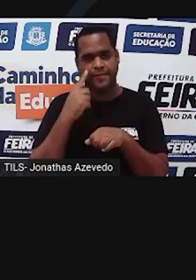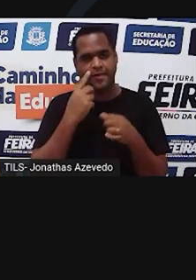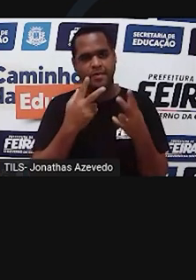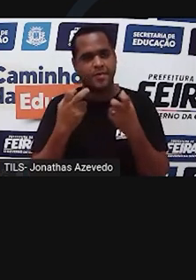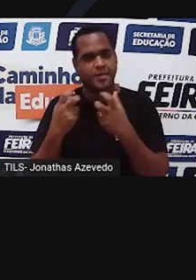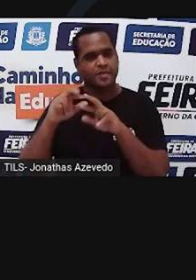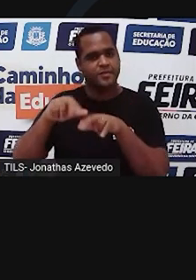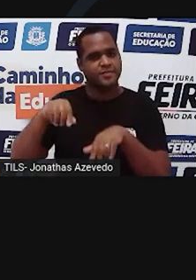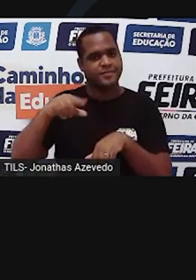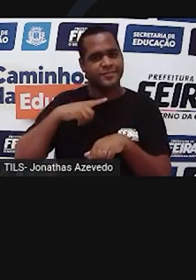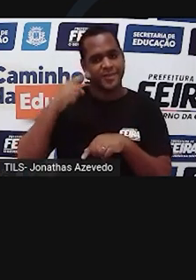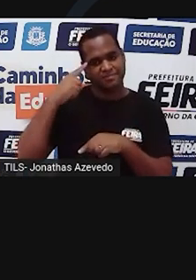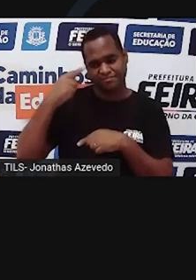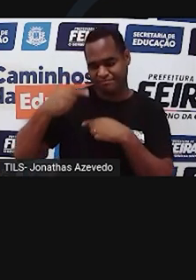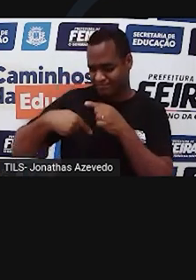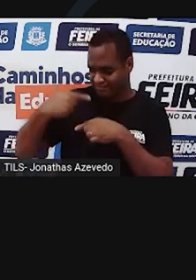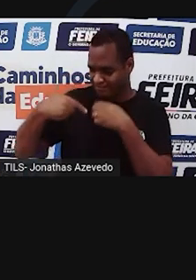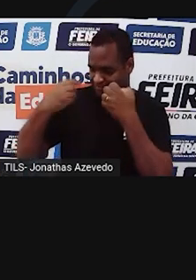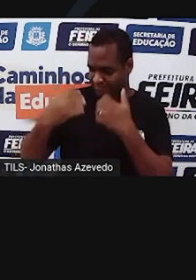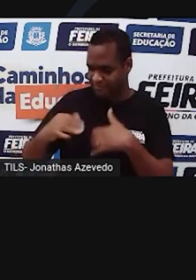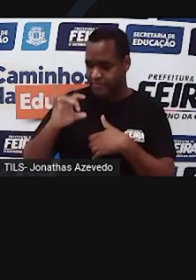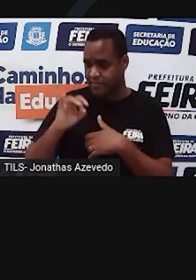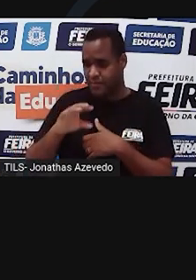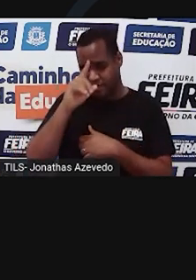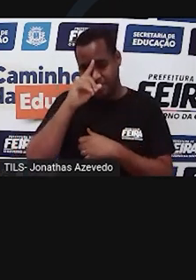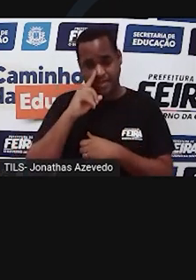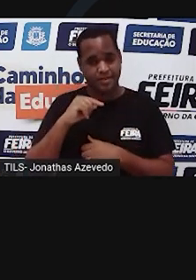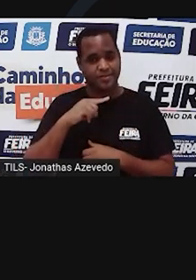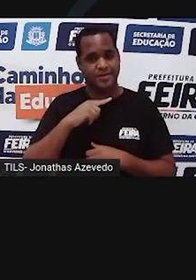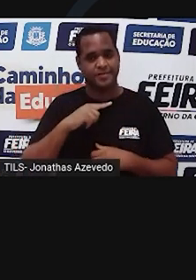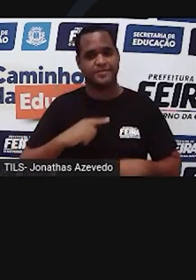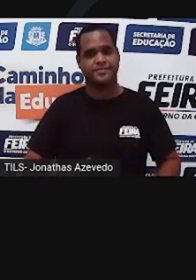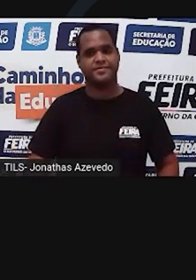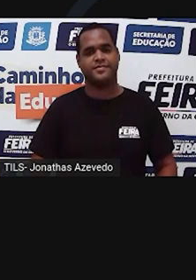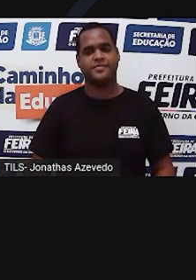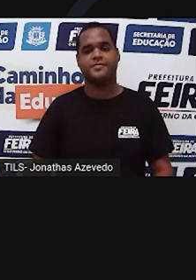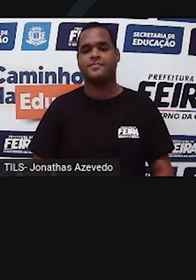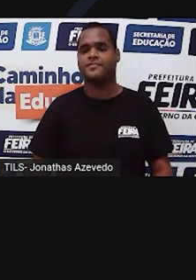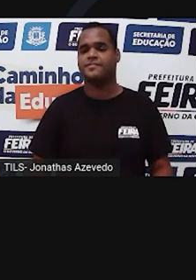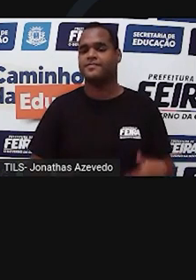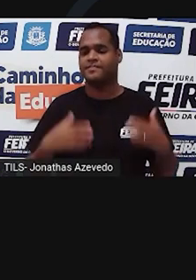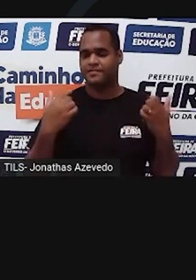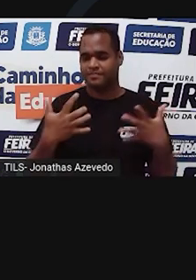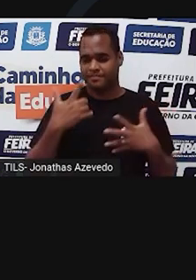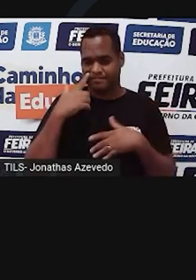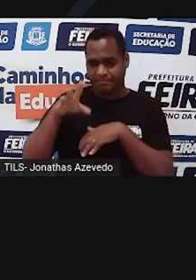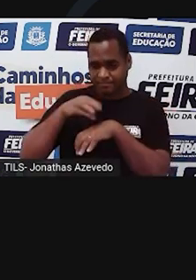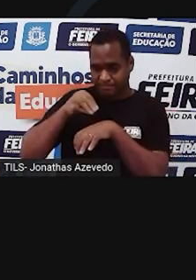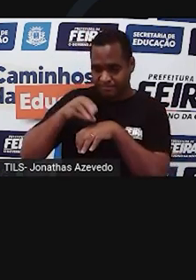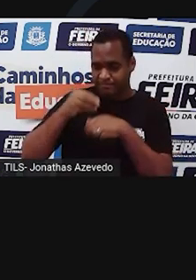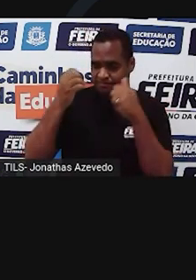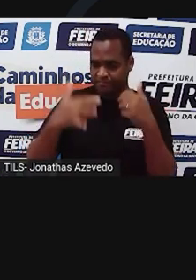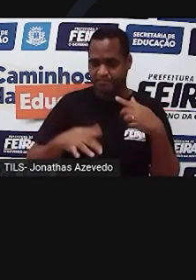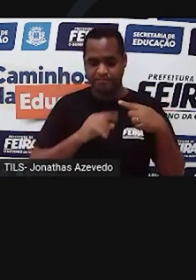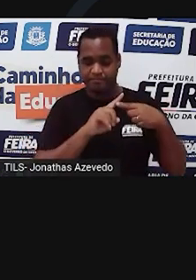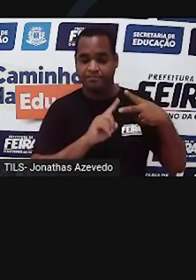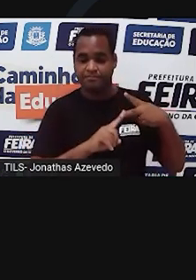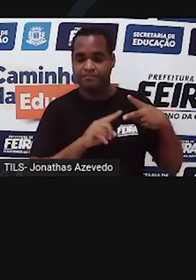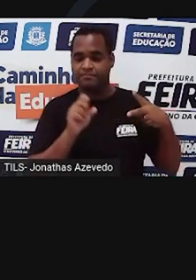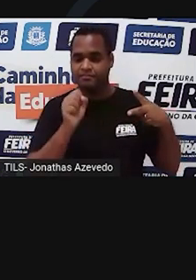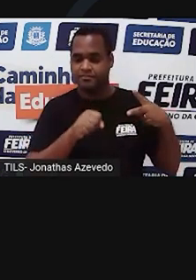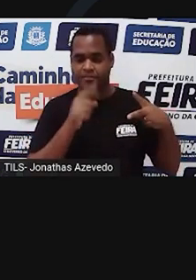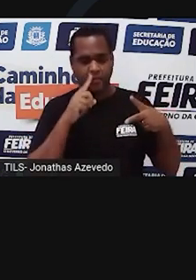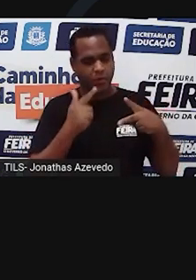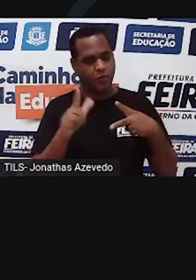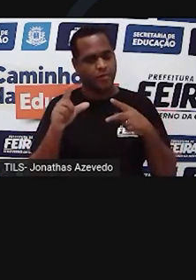descendentes produziam somente sementes amarelas. Então ele pegou dois desses descendentes e realizou um novo